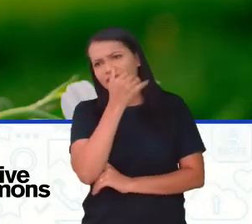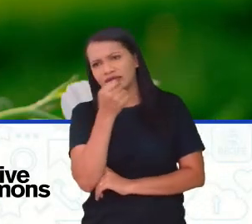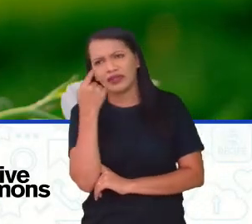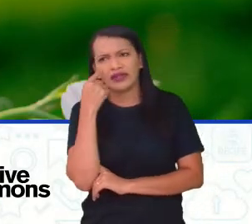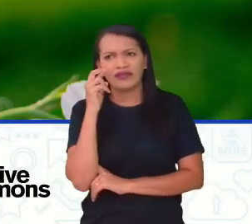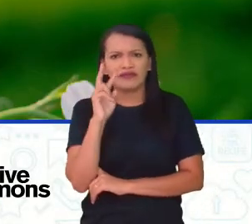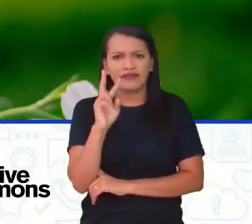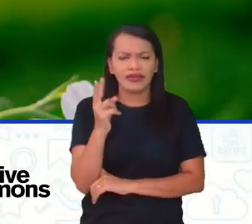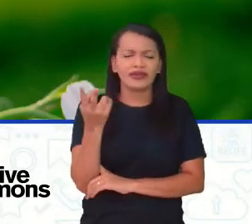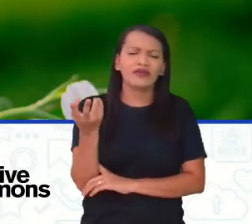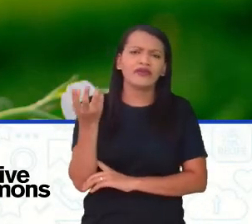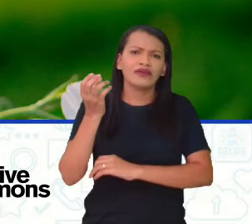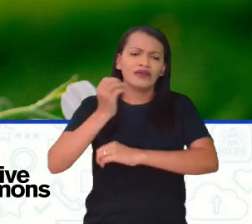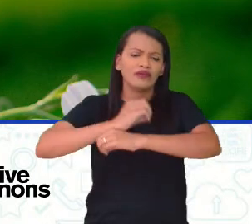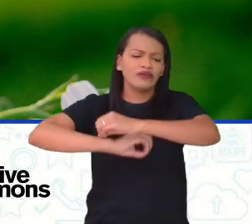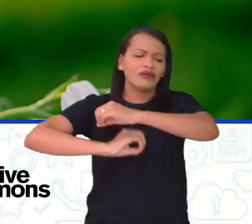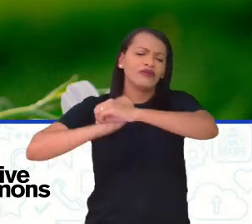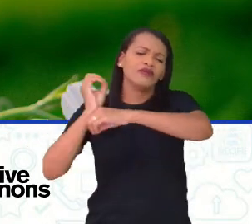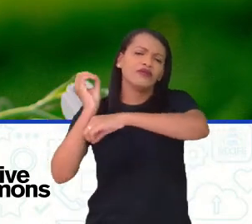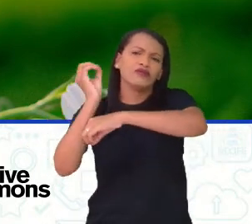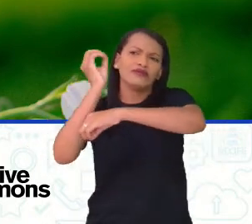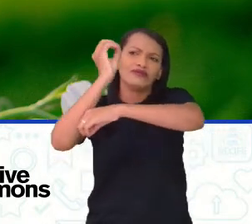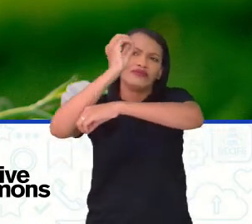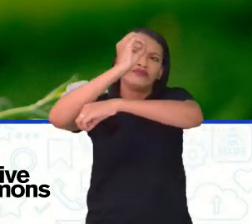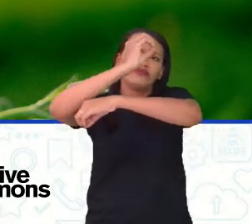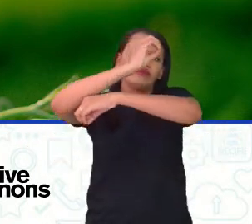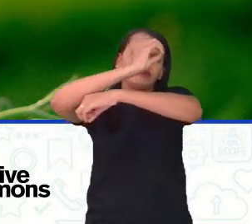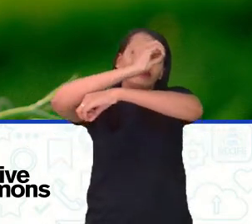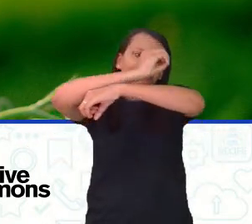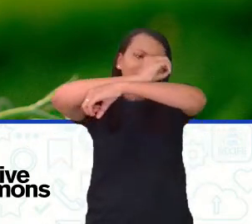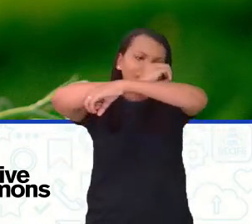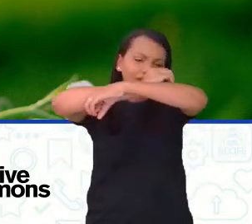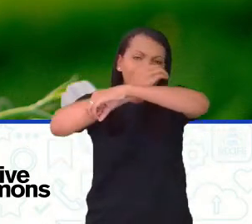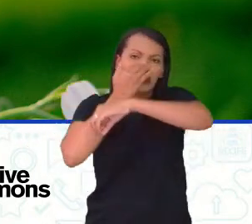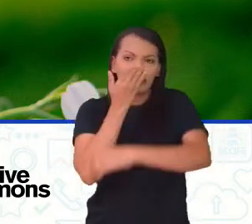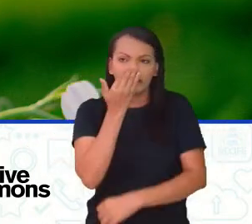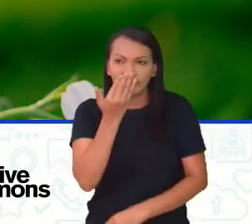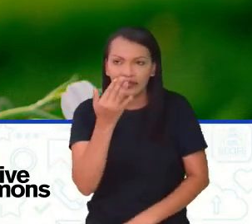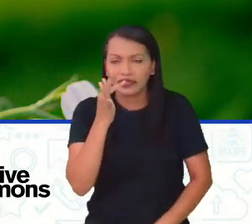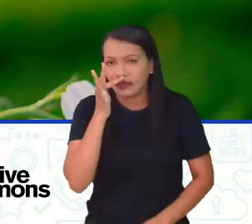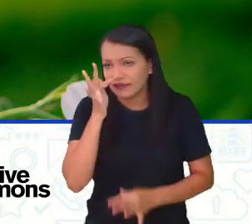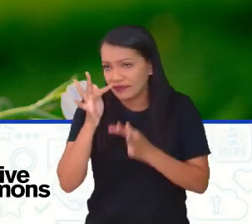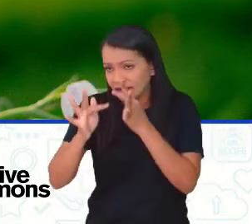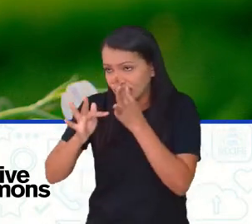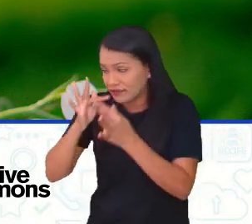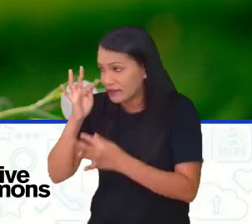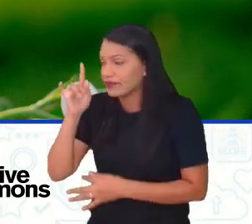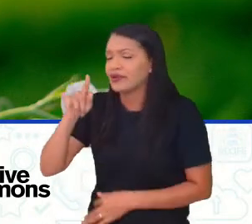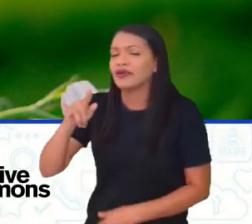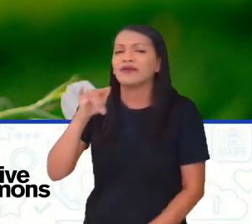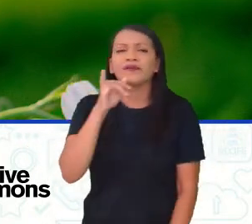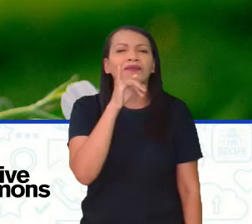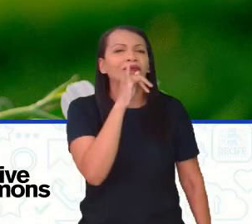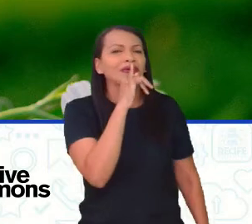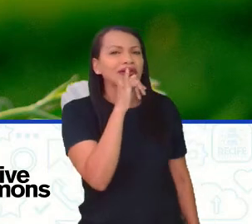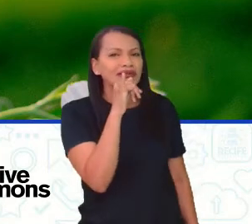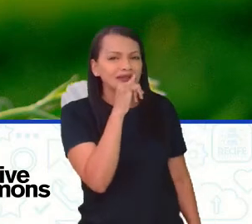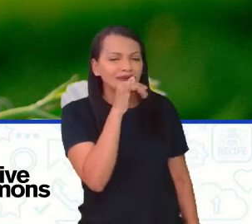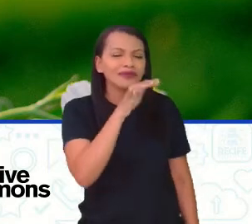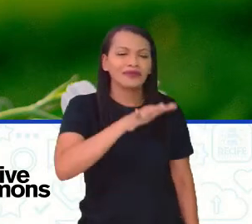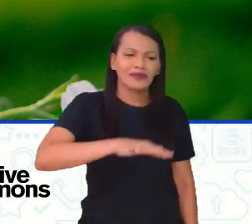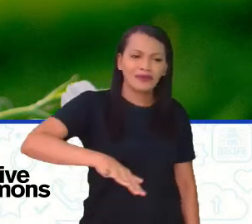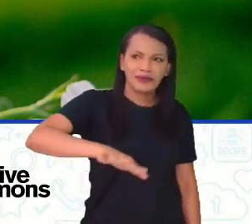sol, e aqui você vê um ambiente natural, as flores, né? Um exemplo, né? Exato.